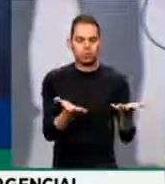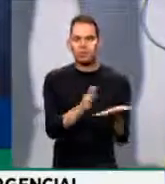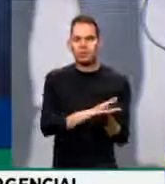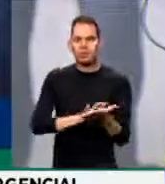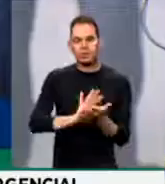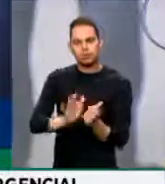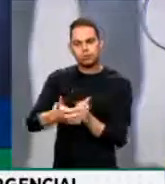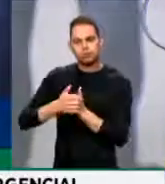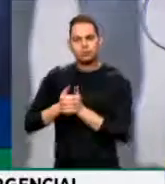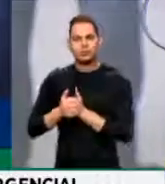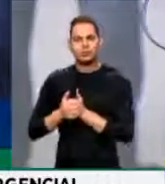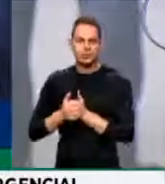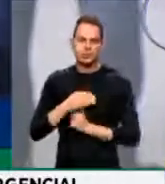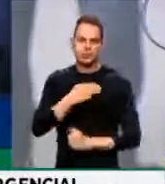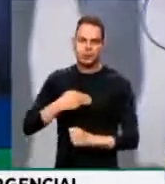indignação com essa manifestação do ministro Paulo Guedes. Obrigado. Obrigado.